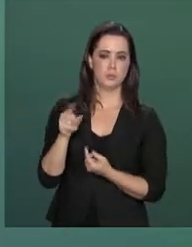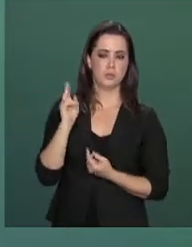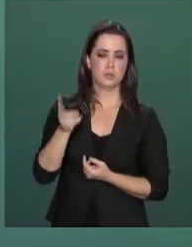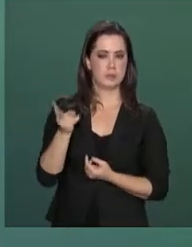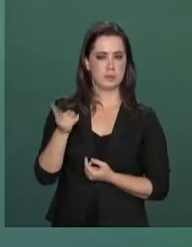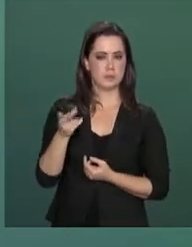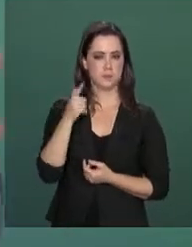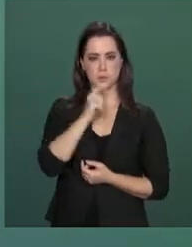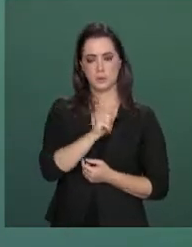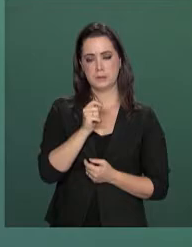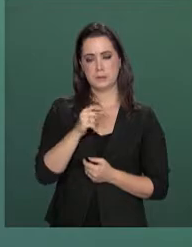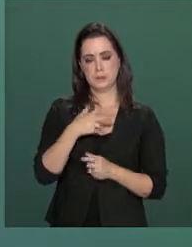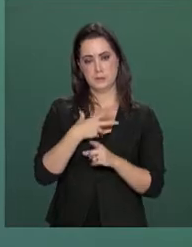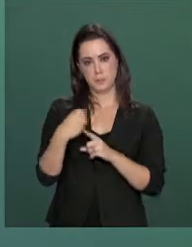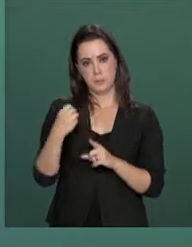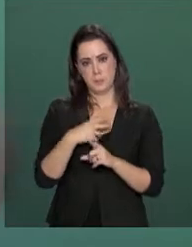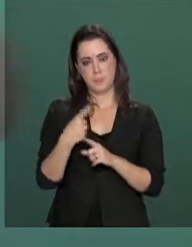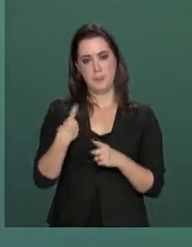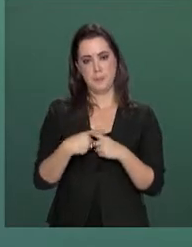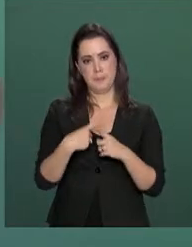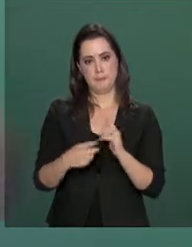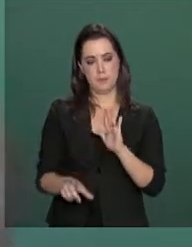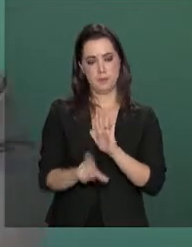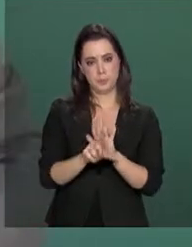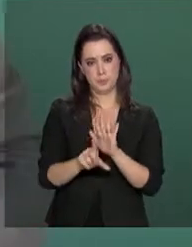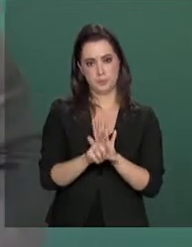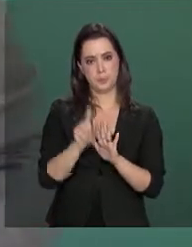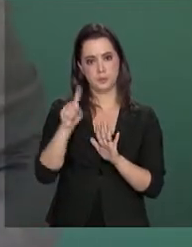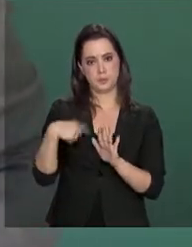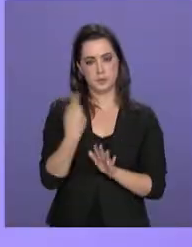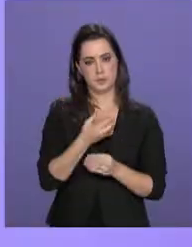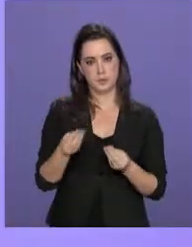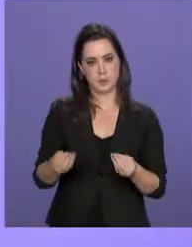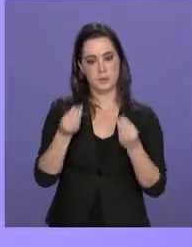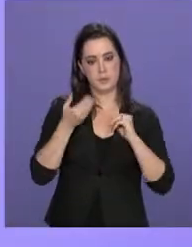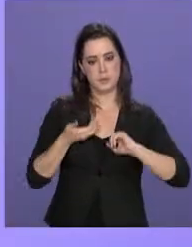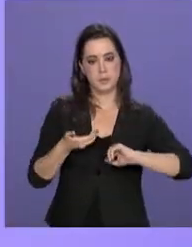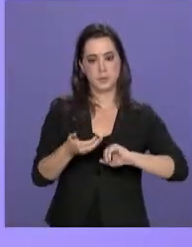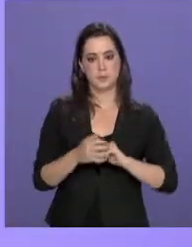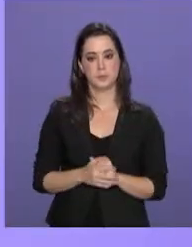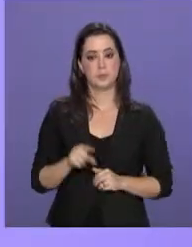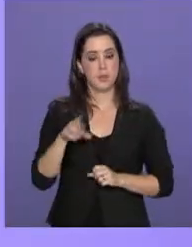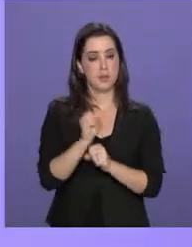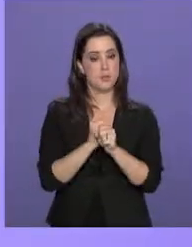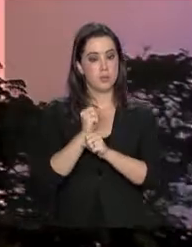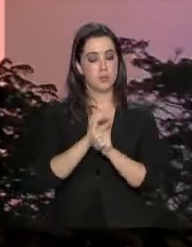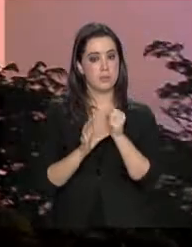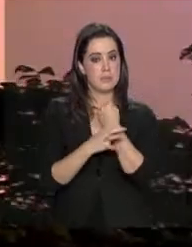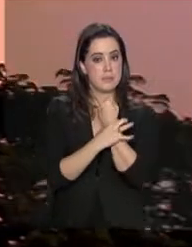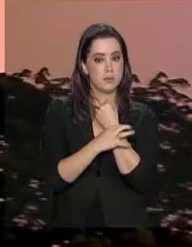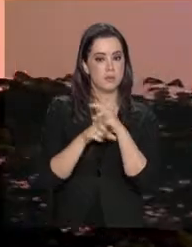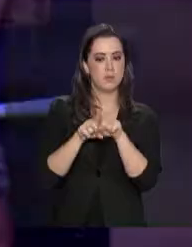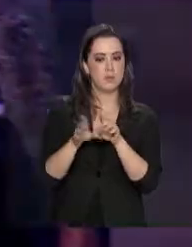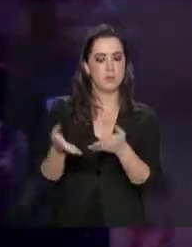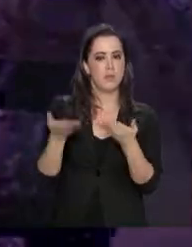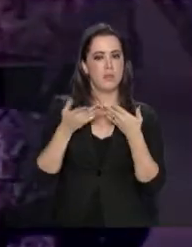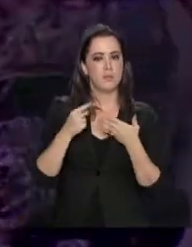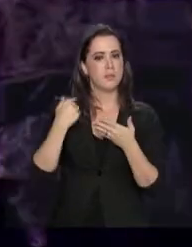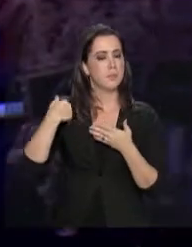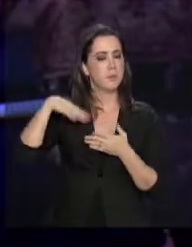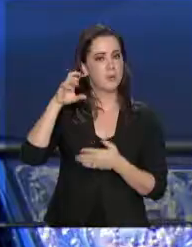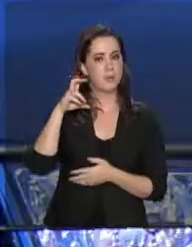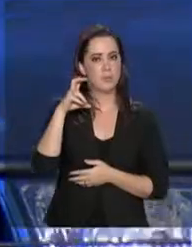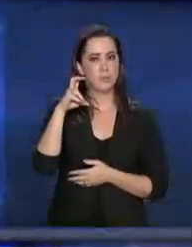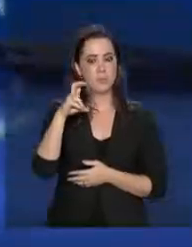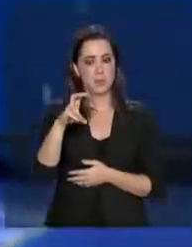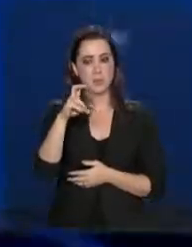permanente conquista, porque isso também é lei que nos foi dada pelo Congresso Nacional. Só neste ano, a segurança pública recebeu mais de